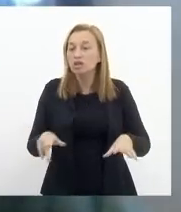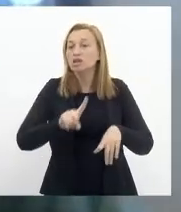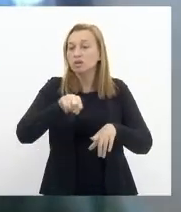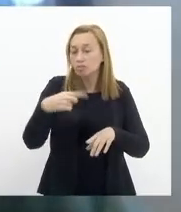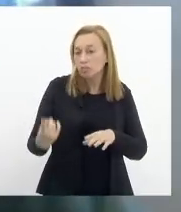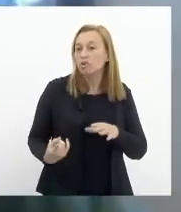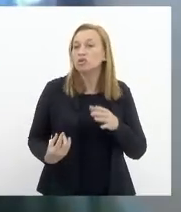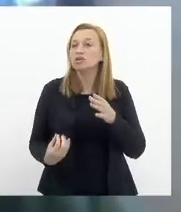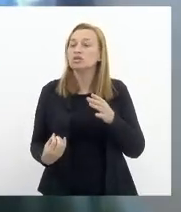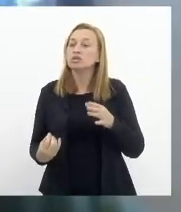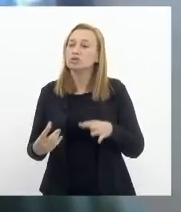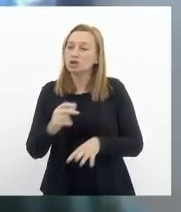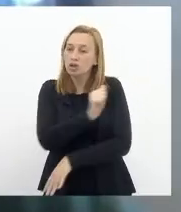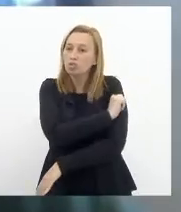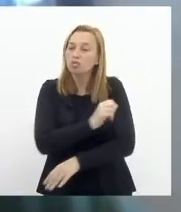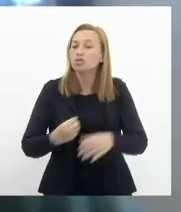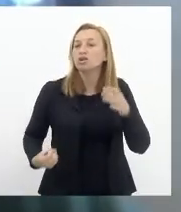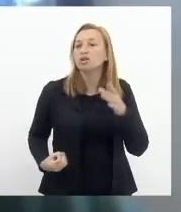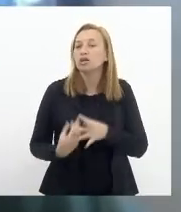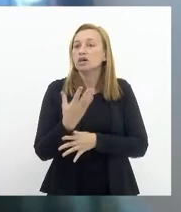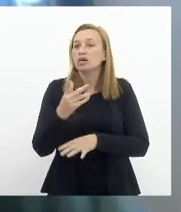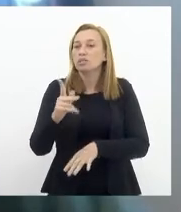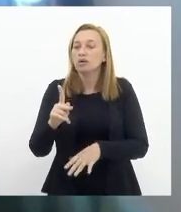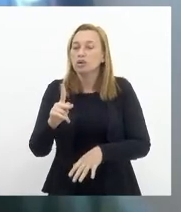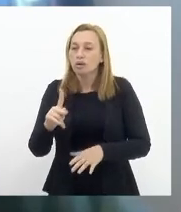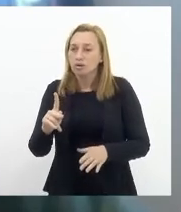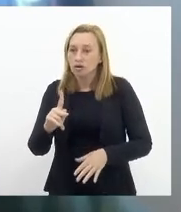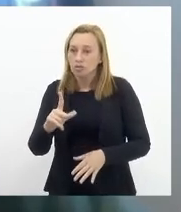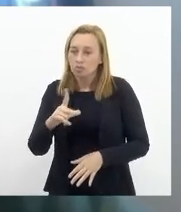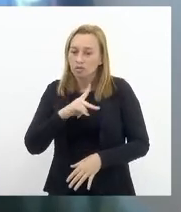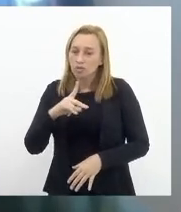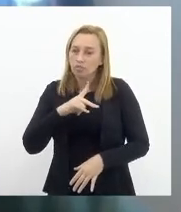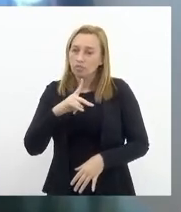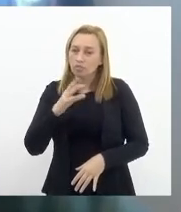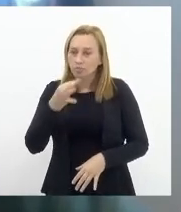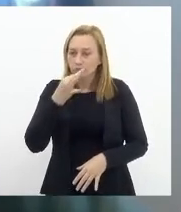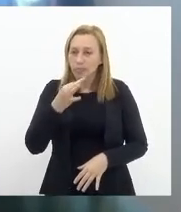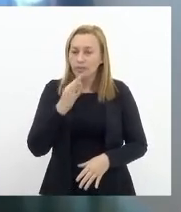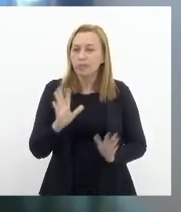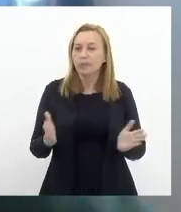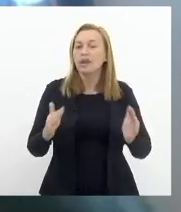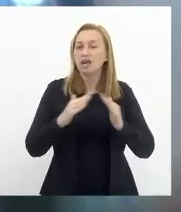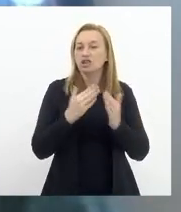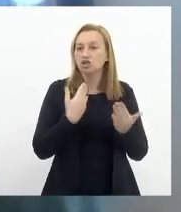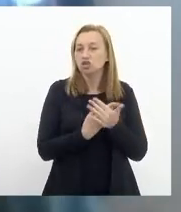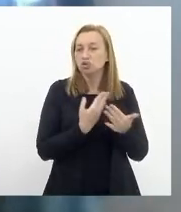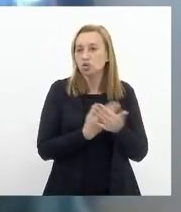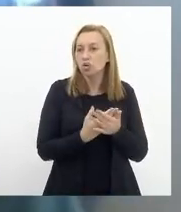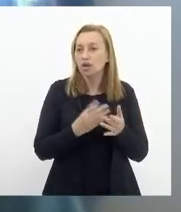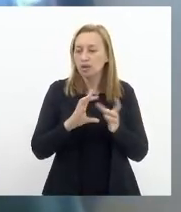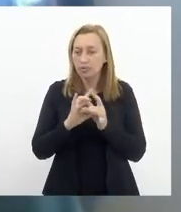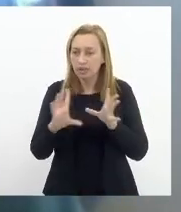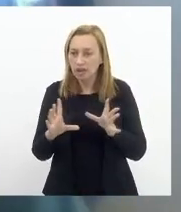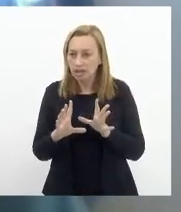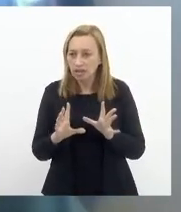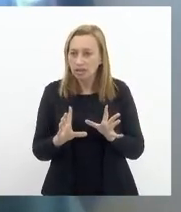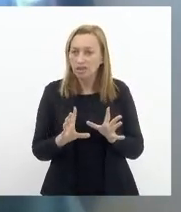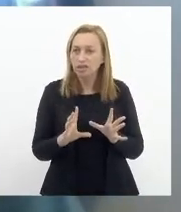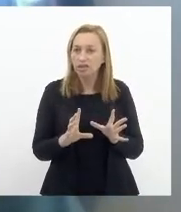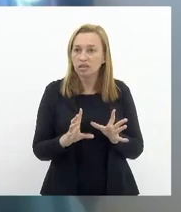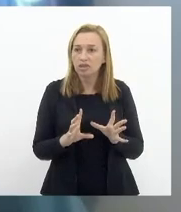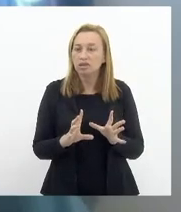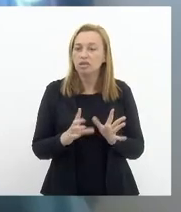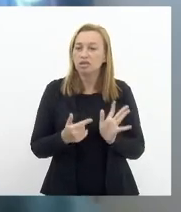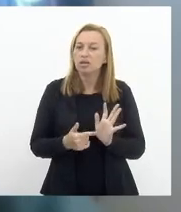opinião então a lei de nossa coautoria escola sem mordaça ela veda que